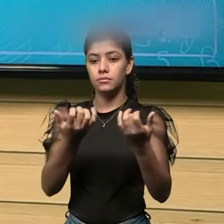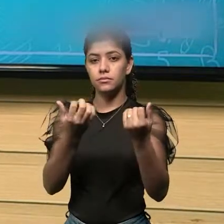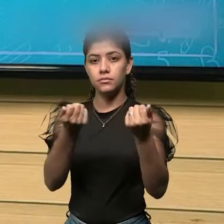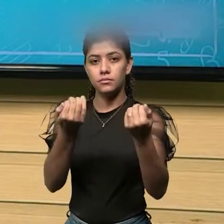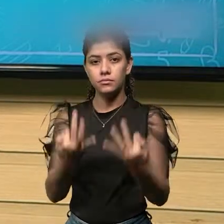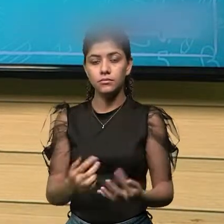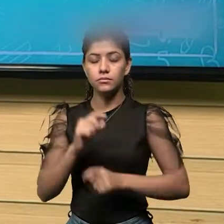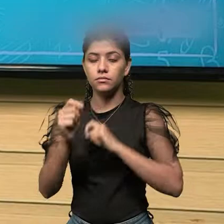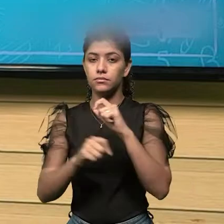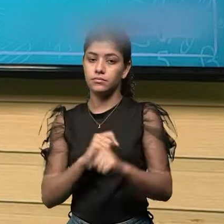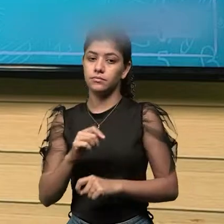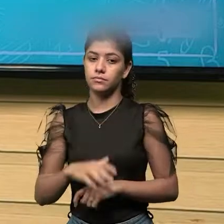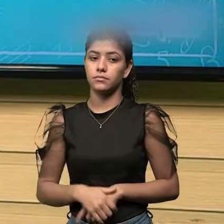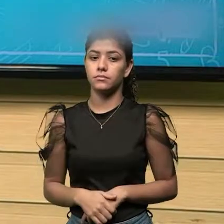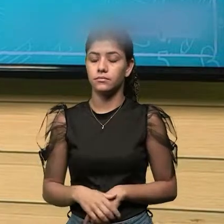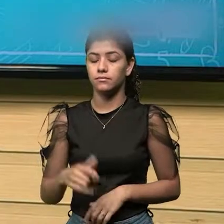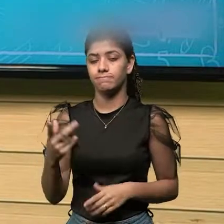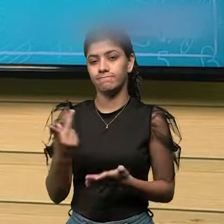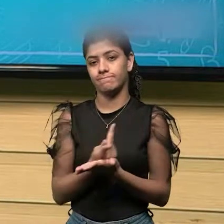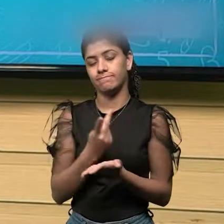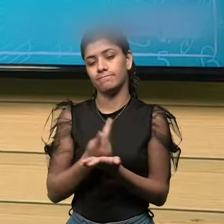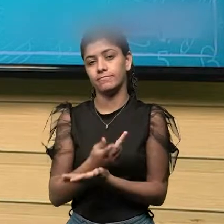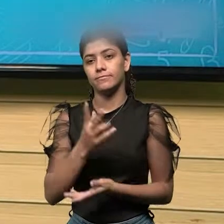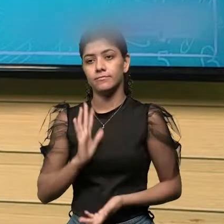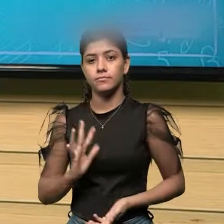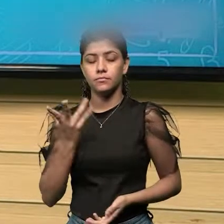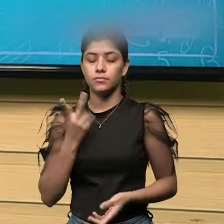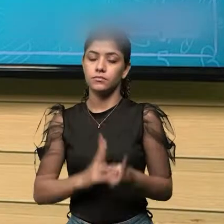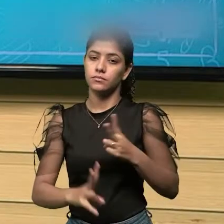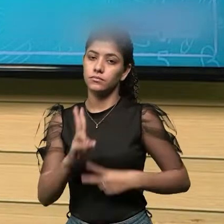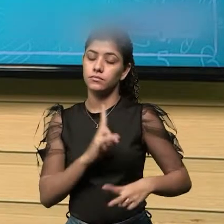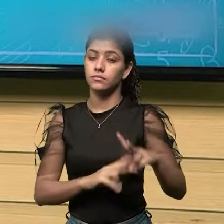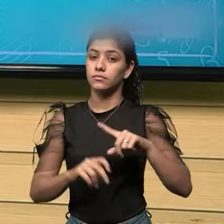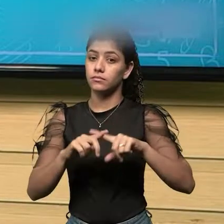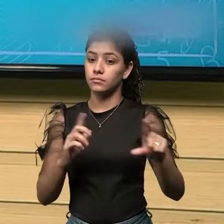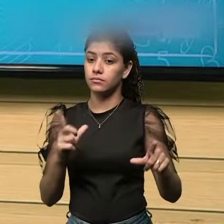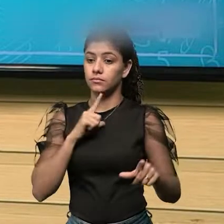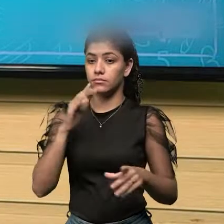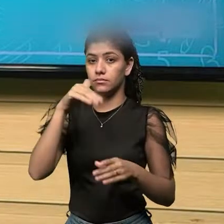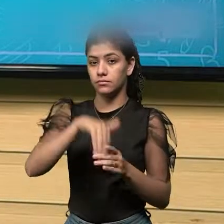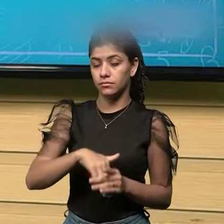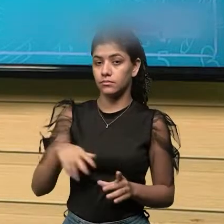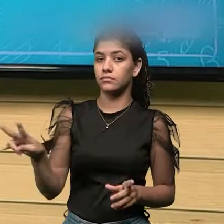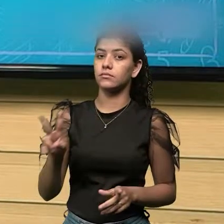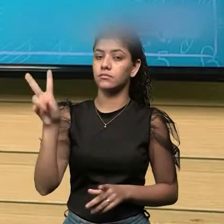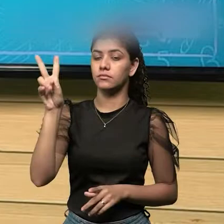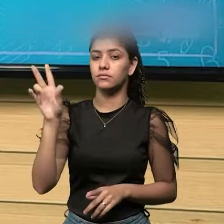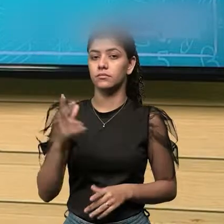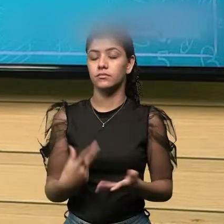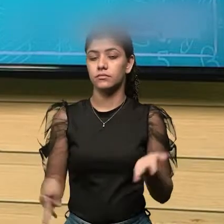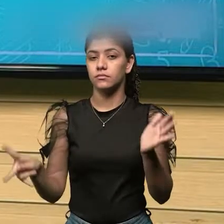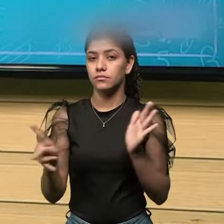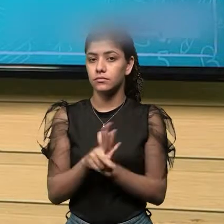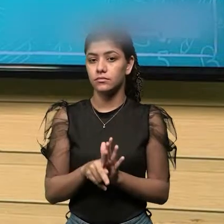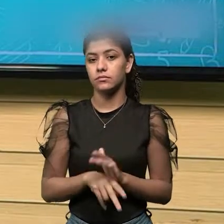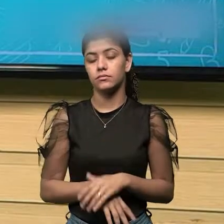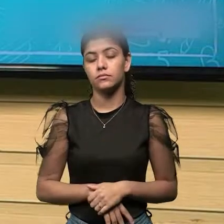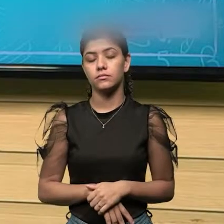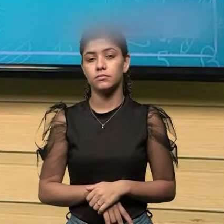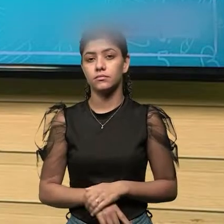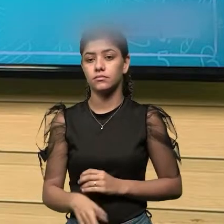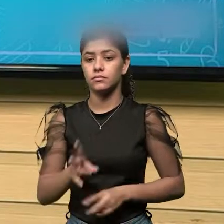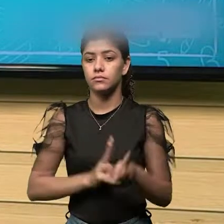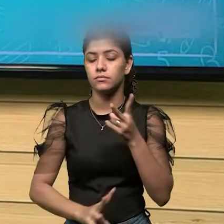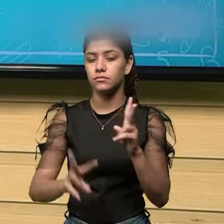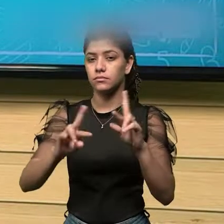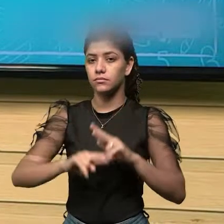eles sempre irão ocorrer, mas dentro de um valor específico. Ele vai sempre variar